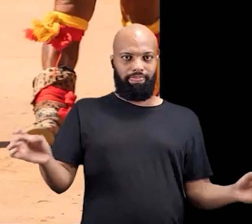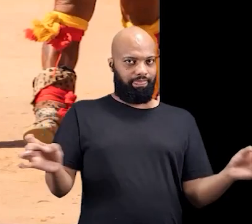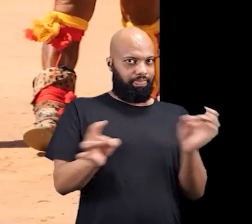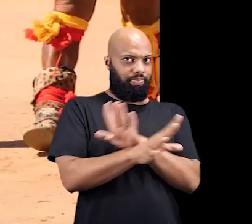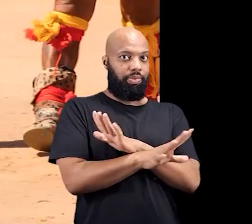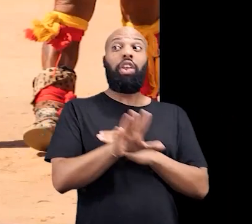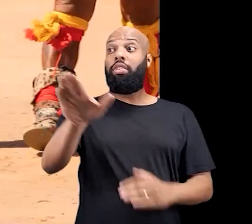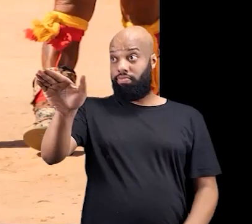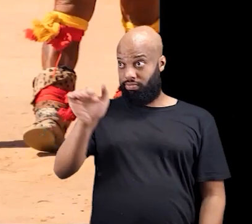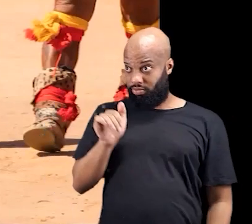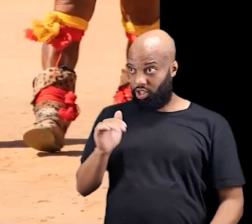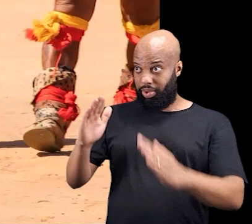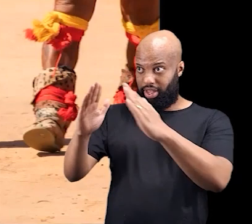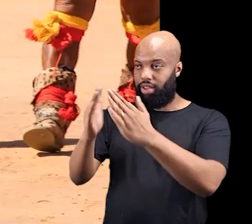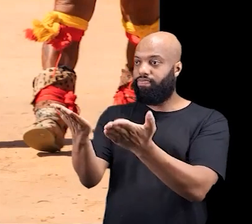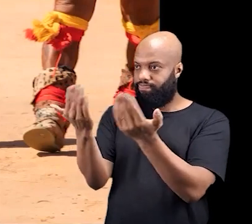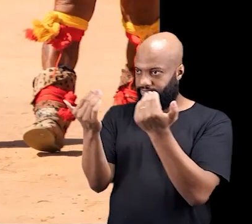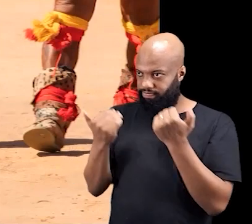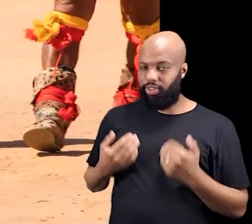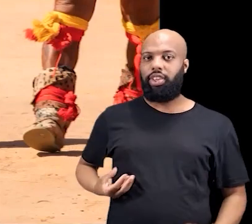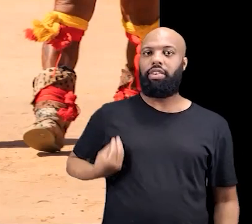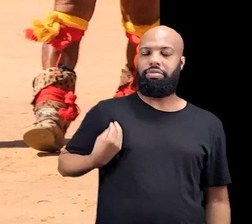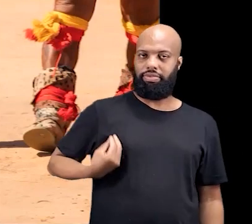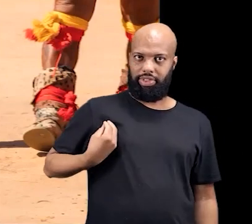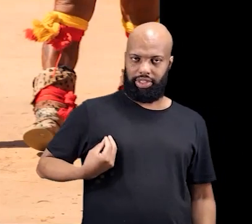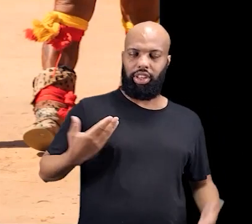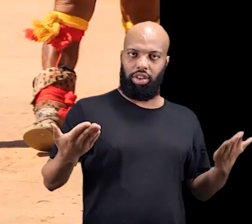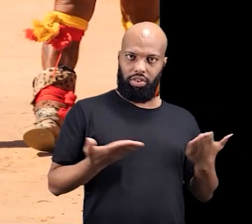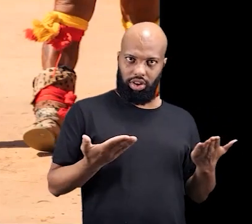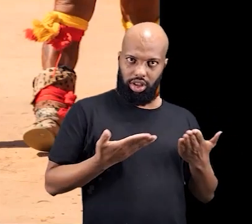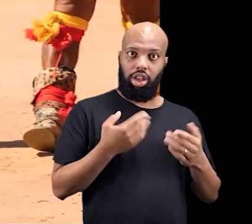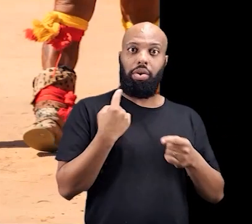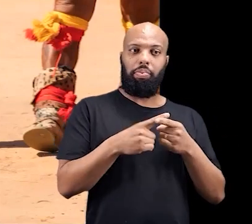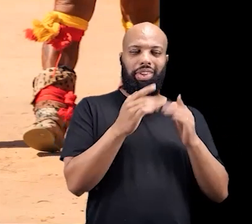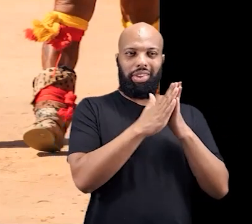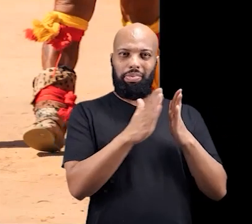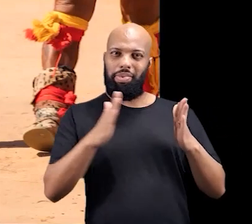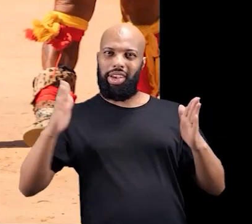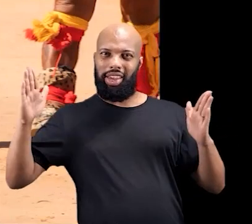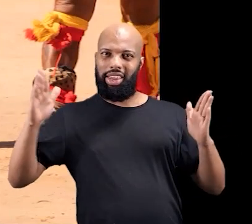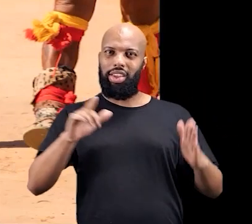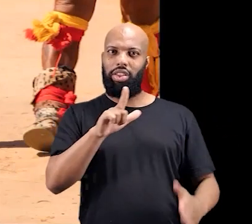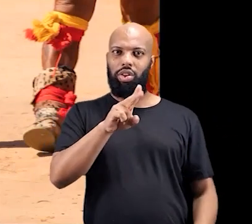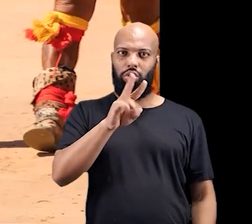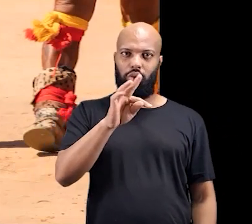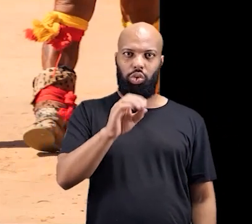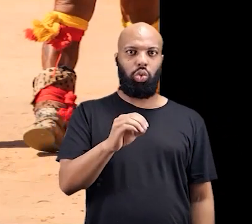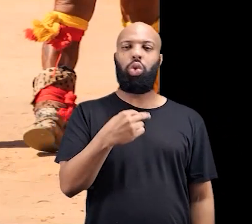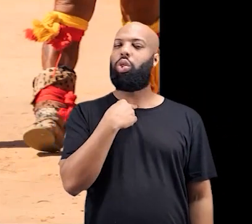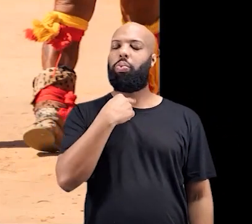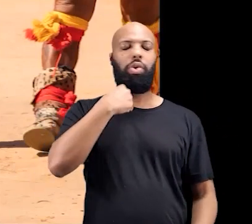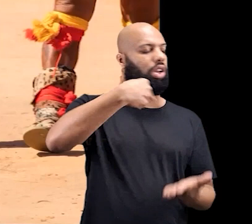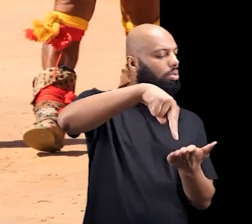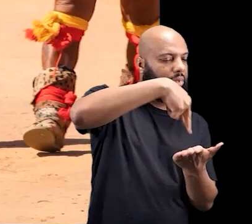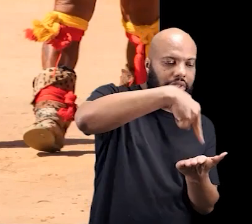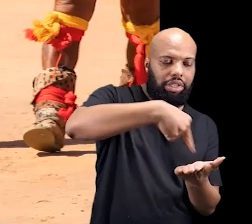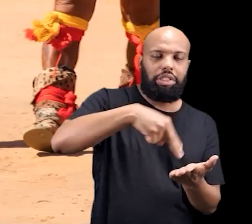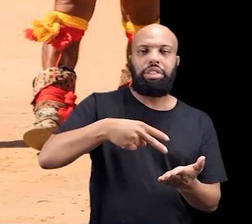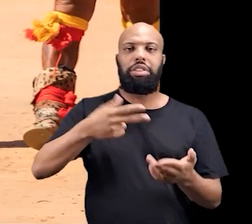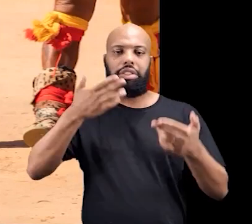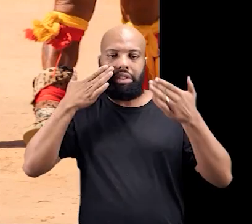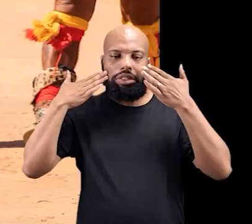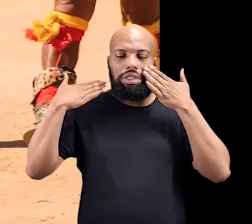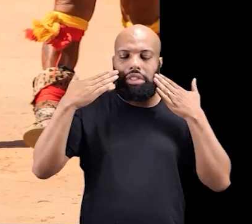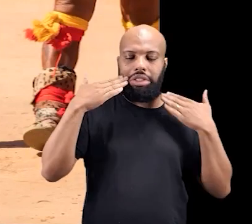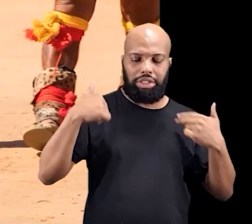buscadas dentro das suas casas para que elas possam sair do luto. Durante o luto, as famílias não se pintam, não